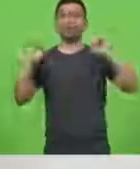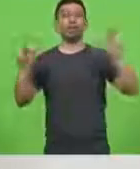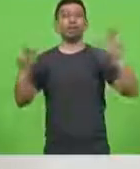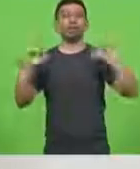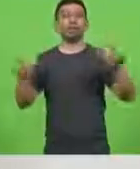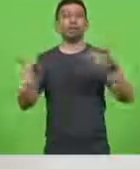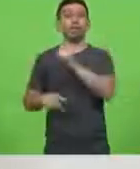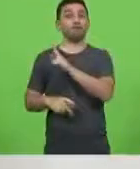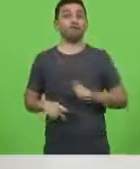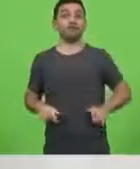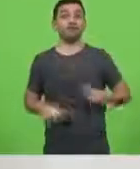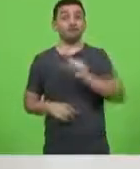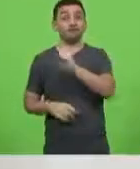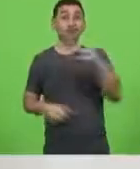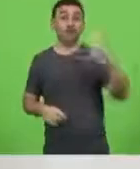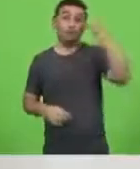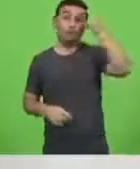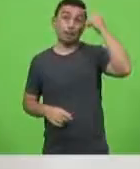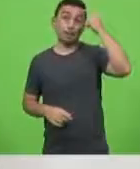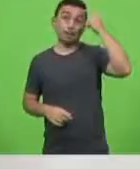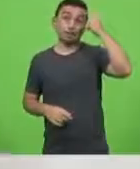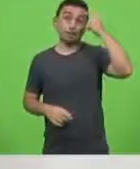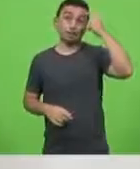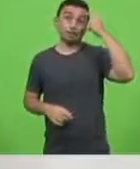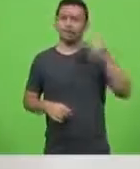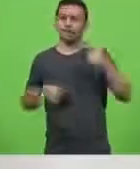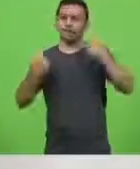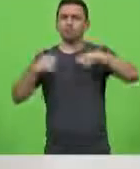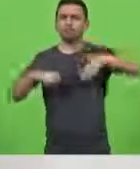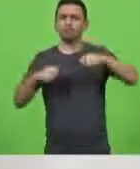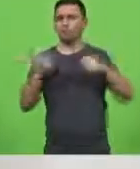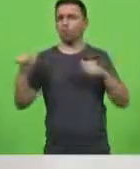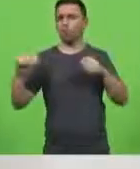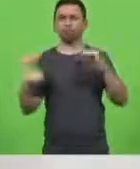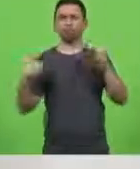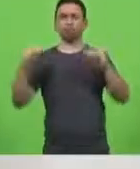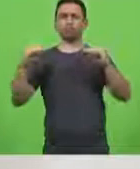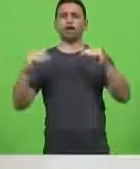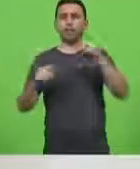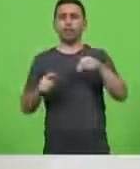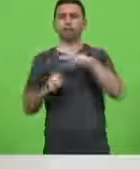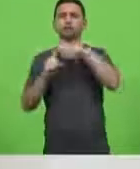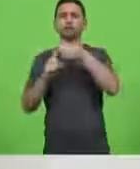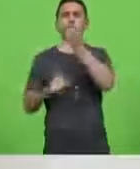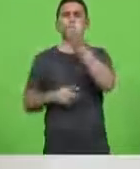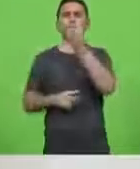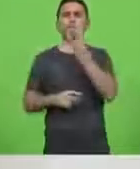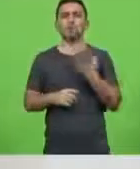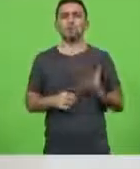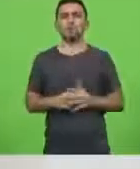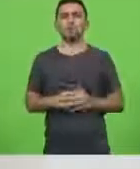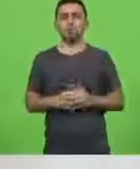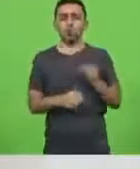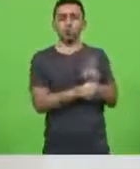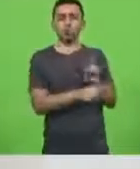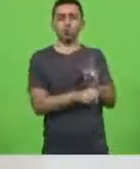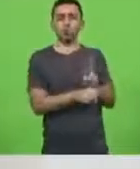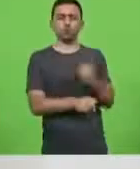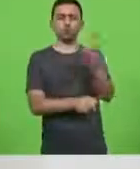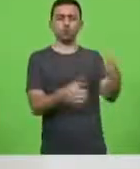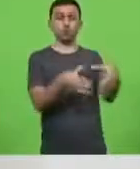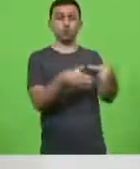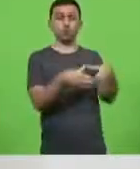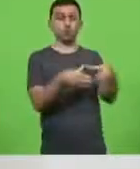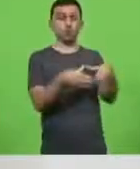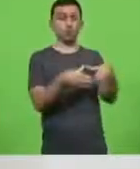governo de Santa Catarina acredite que não concorrência seja algo positivo não ter concorrência proteger talvez um grupo